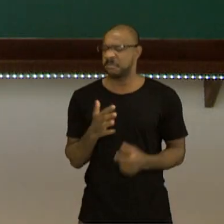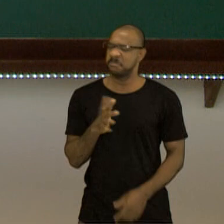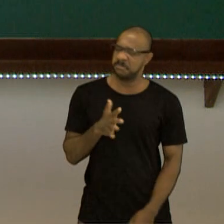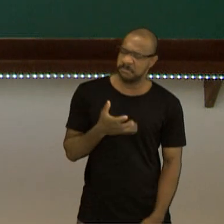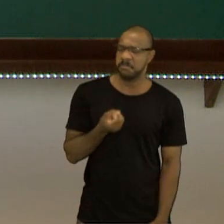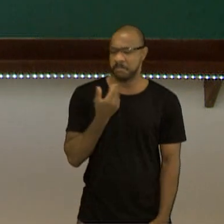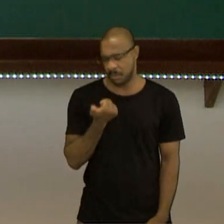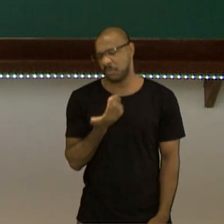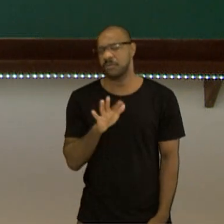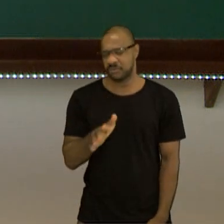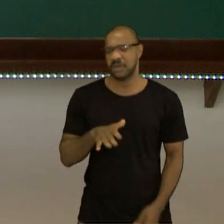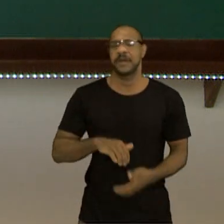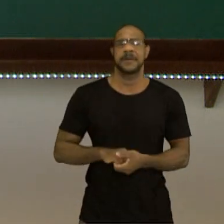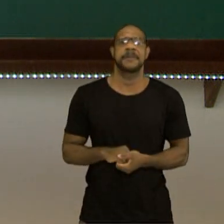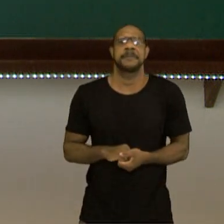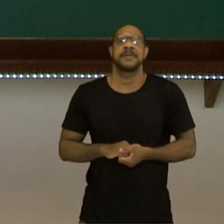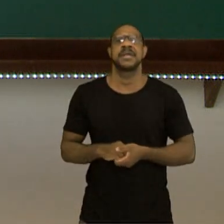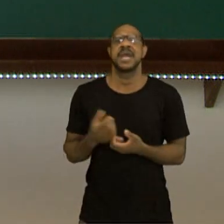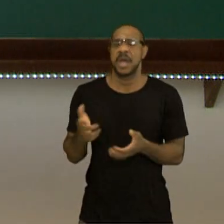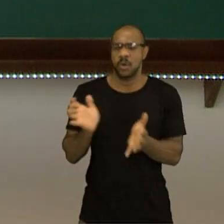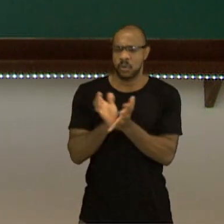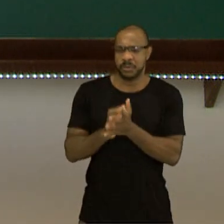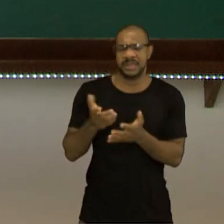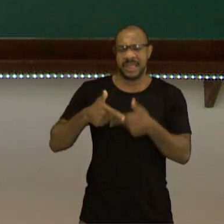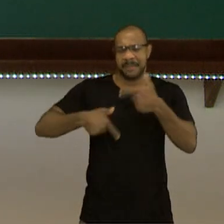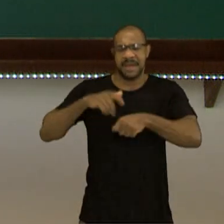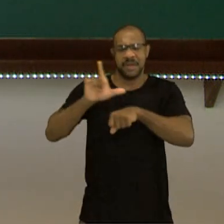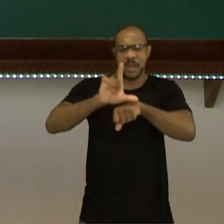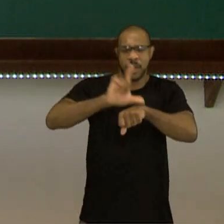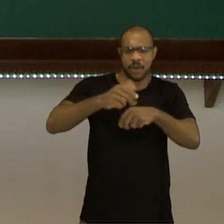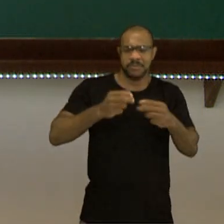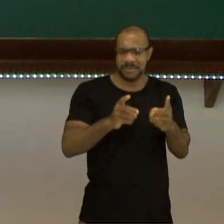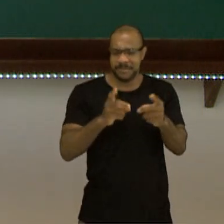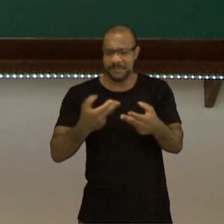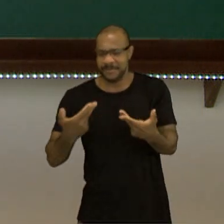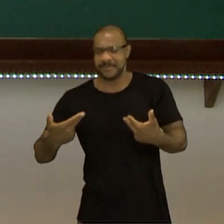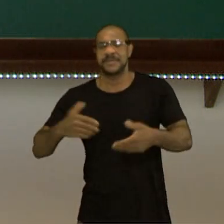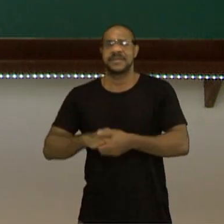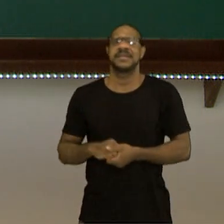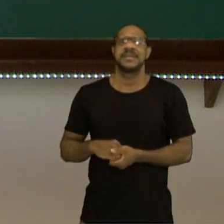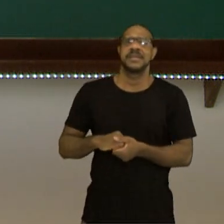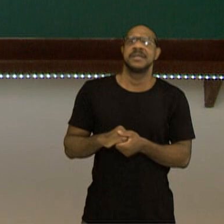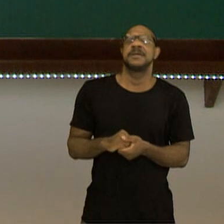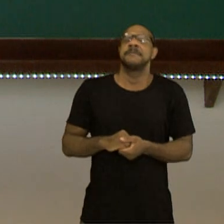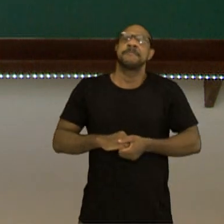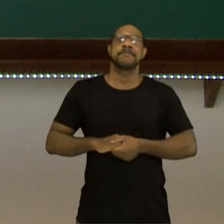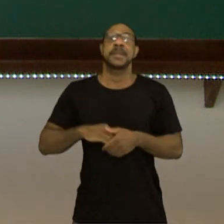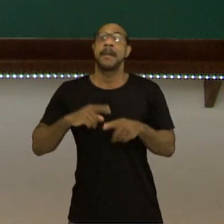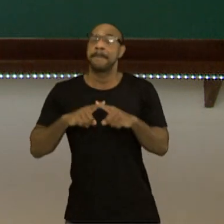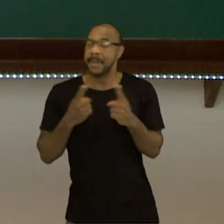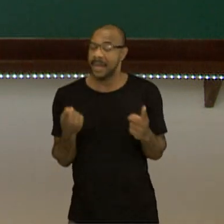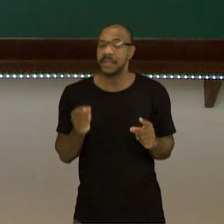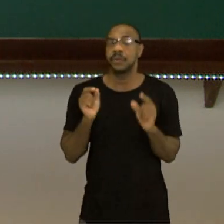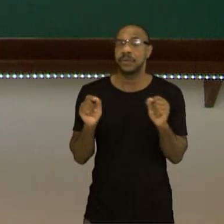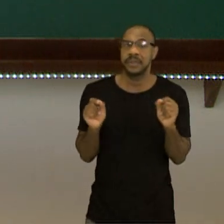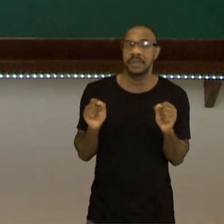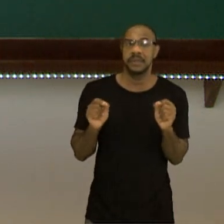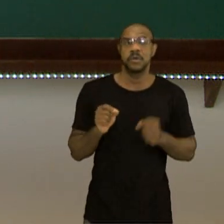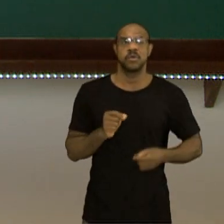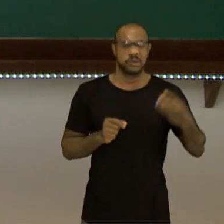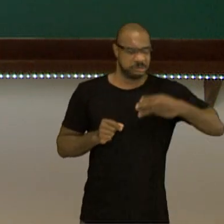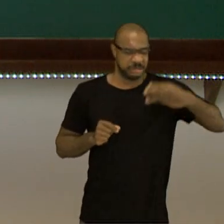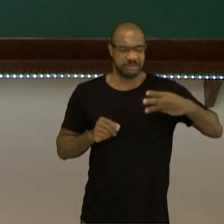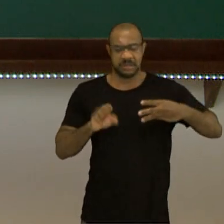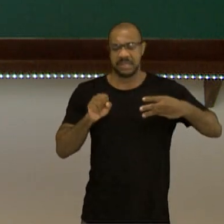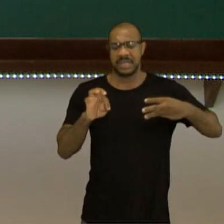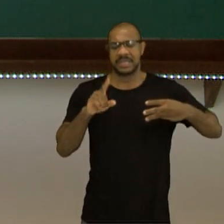melhores, eram os comerciantes, alguns pequenos industriais, mas olha só, o terceiro estado